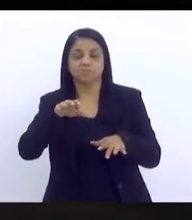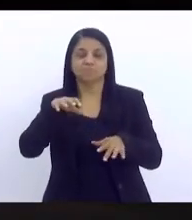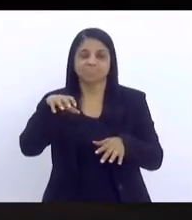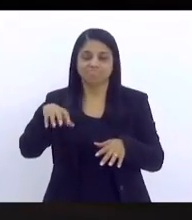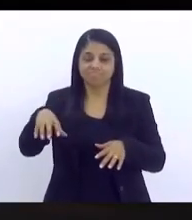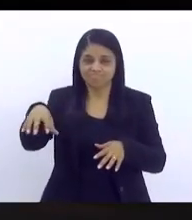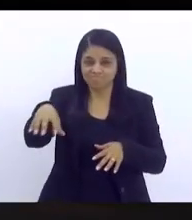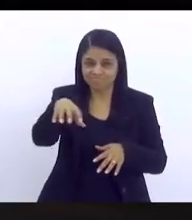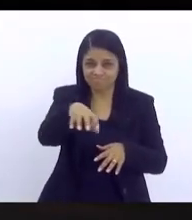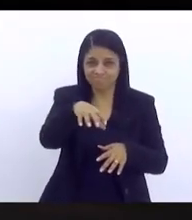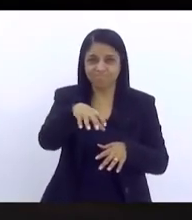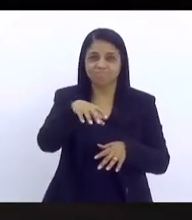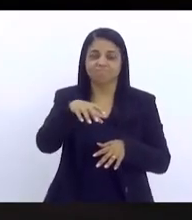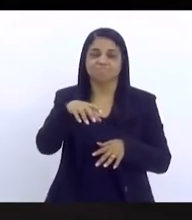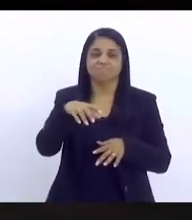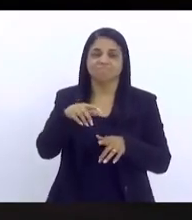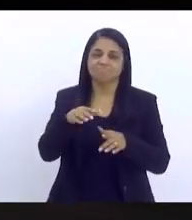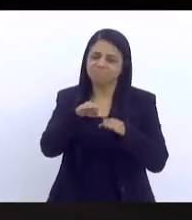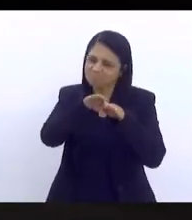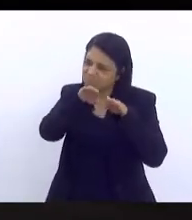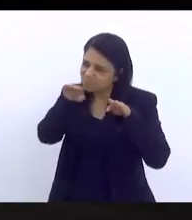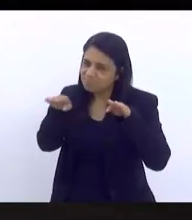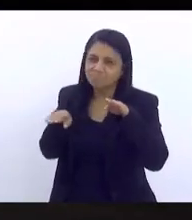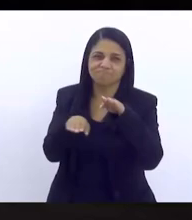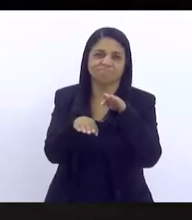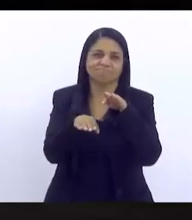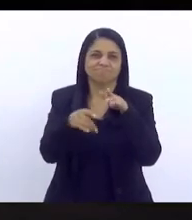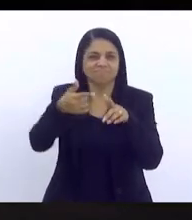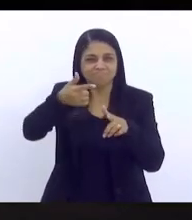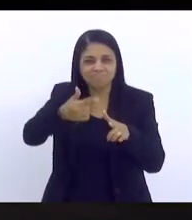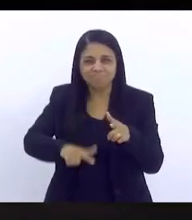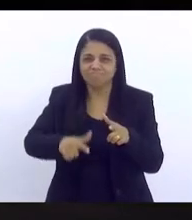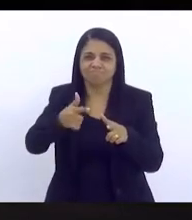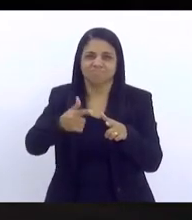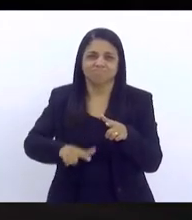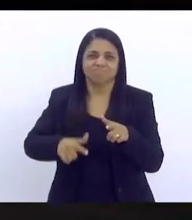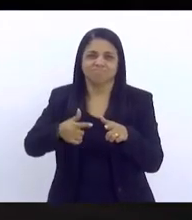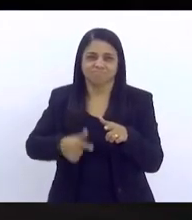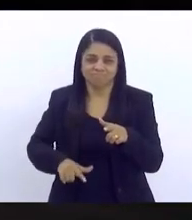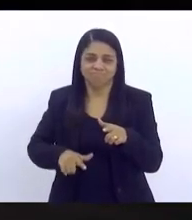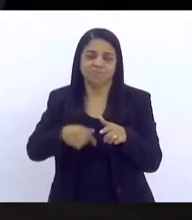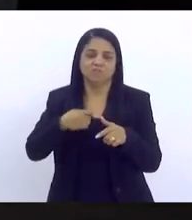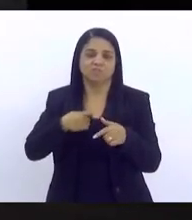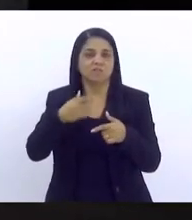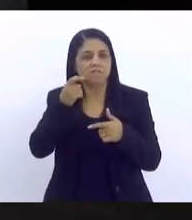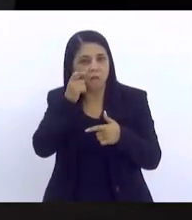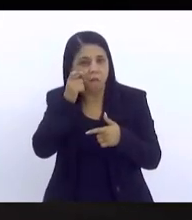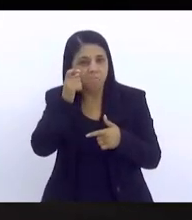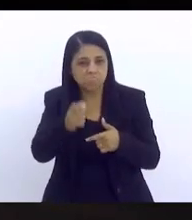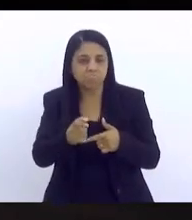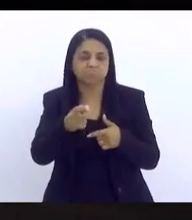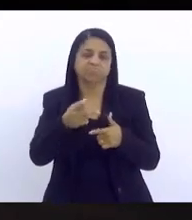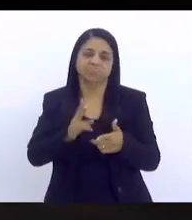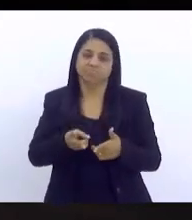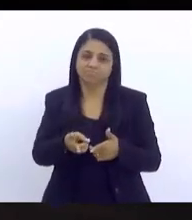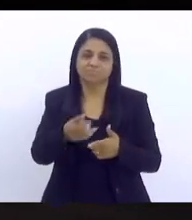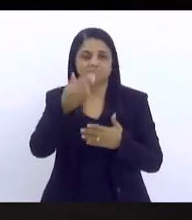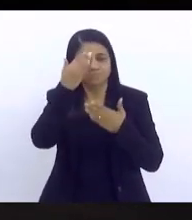reprodução de desigualdades. E a gente tem que estar atento ao, acho que, o tempo todo. É isso. Muito obrigada.